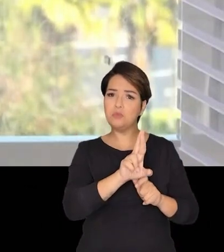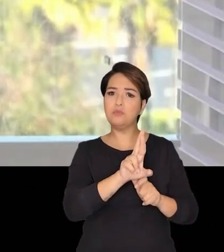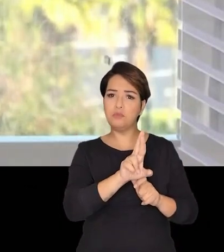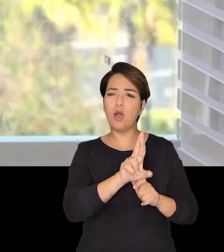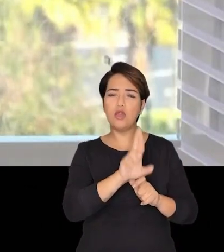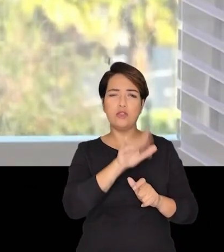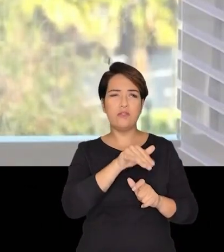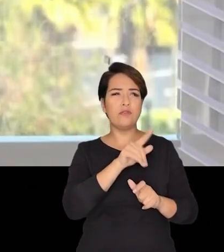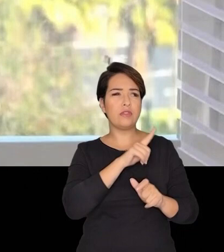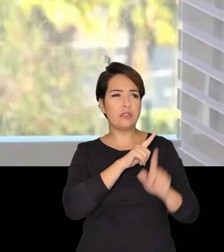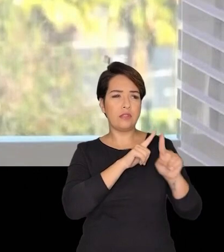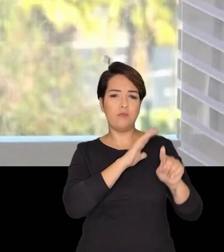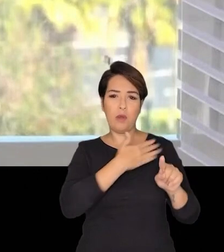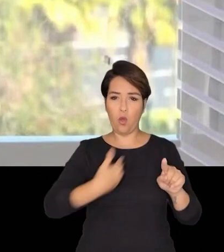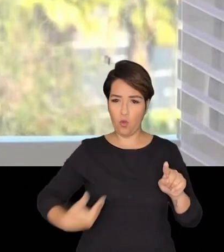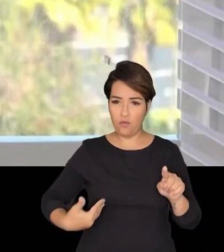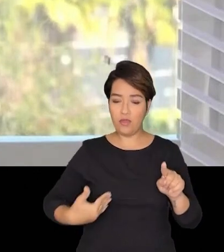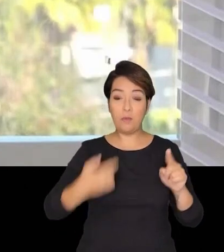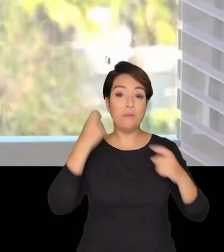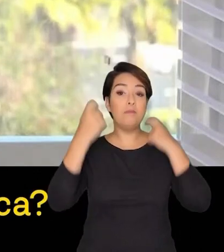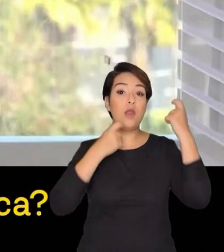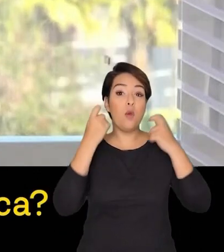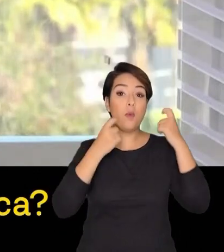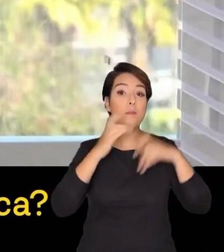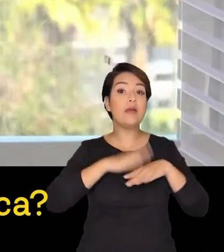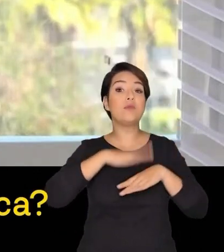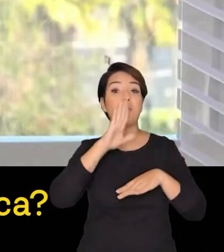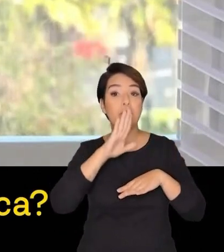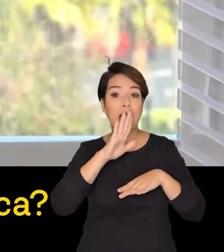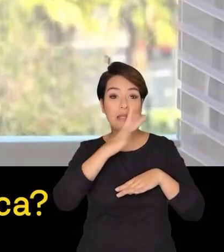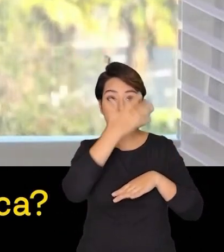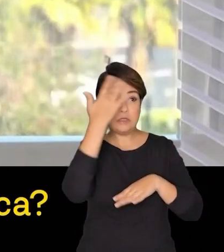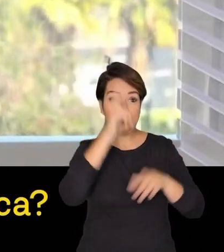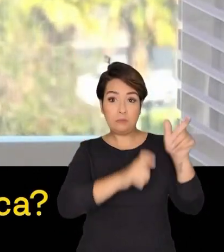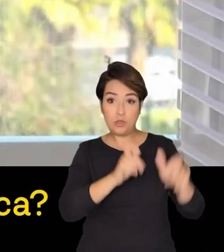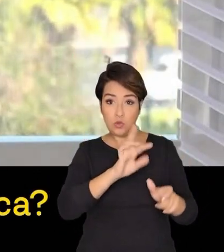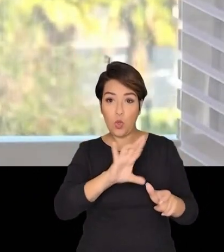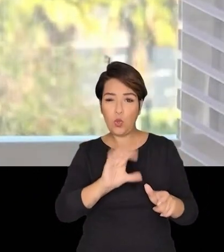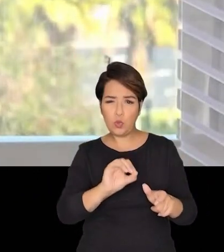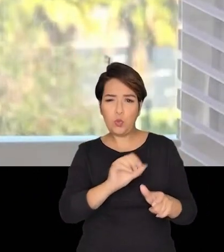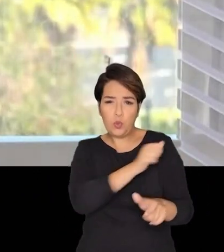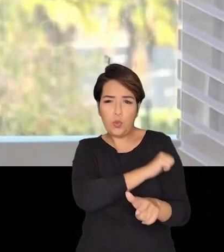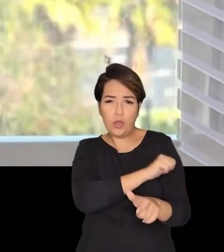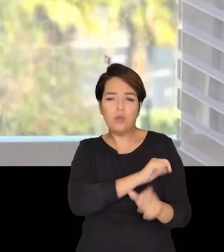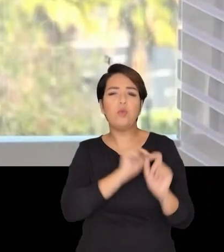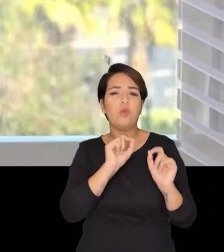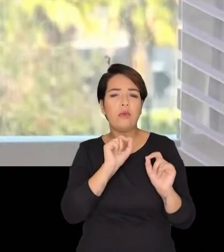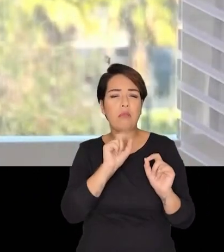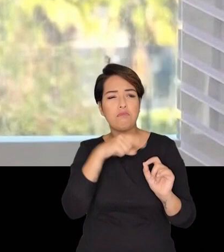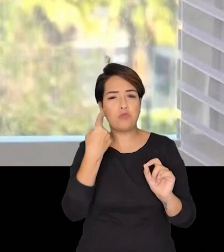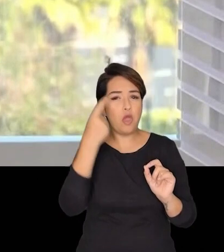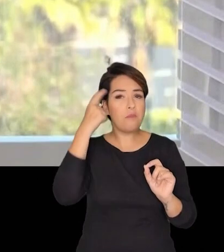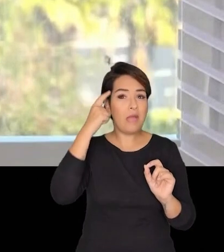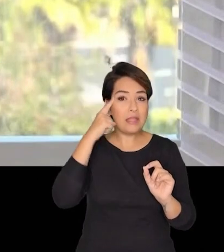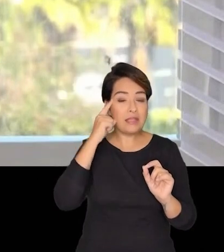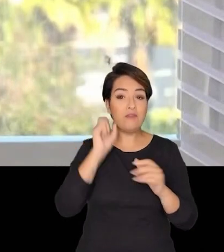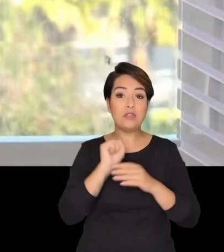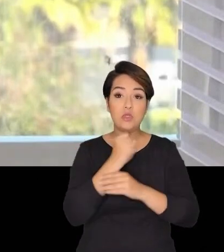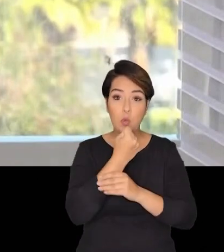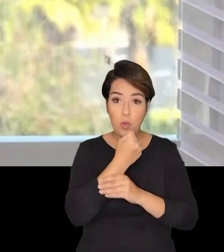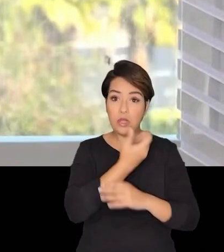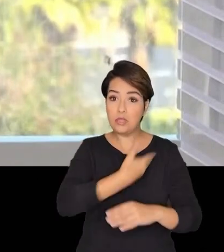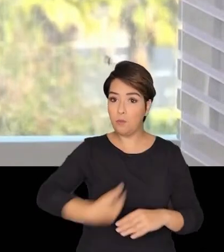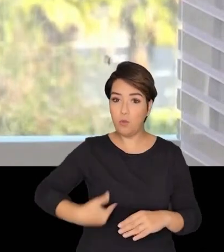surpreenderam nas respostas fui até para candidato ao governo qual era uma preocupação do Carioca e a gente pensava que ia ser segurança